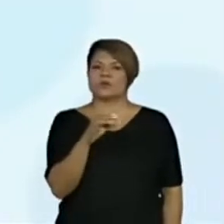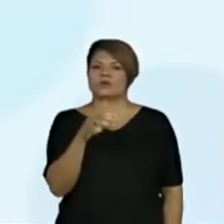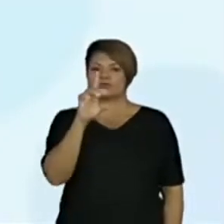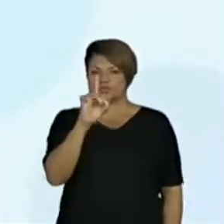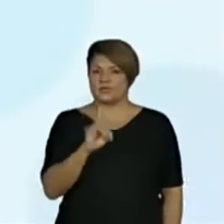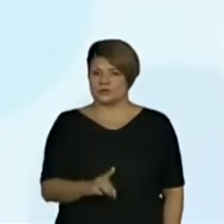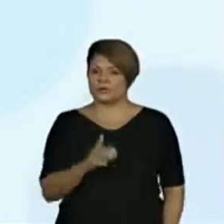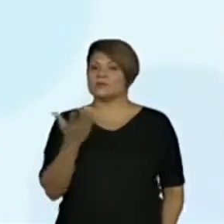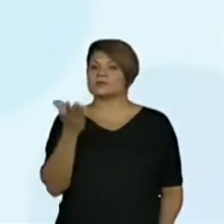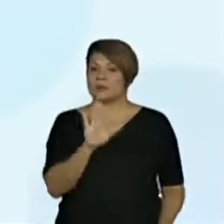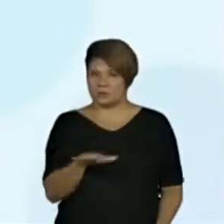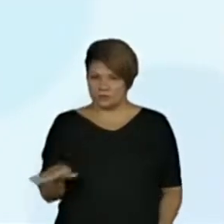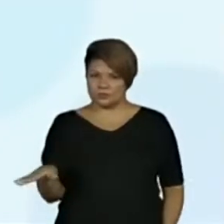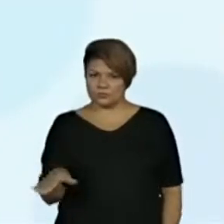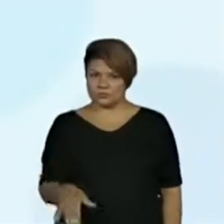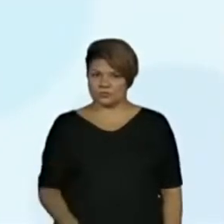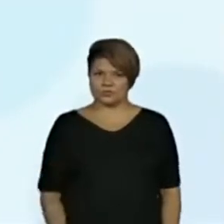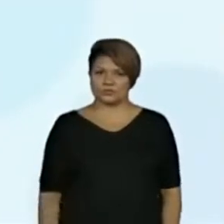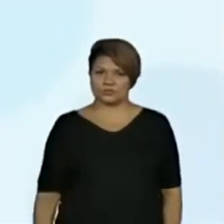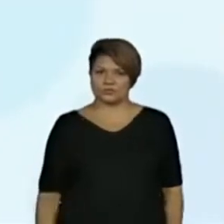acham? É o diretor?